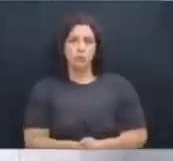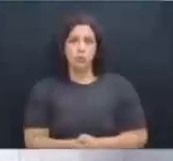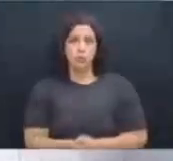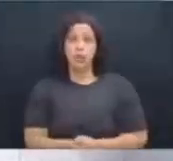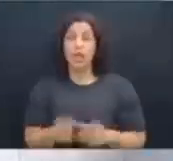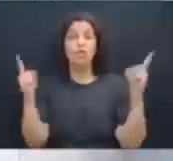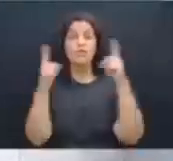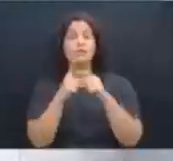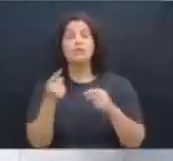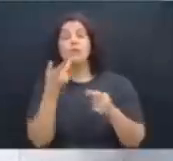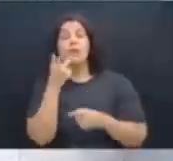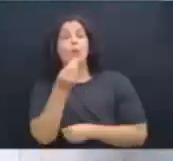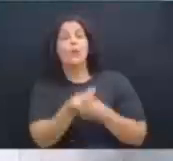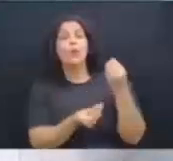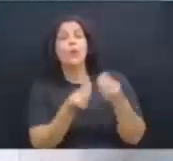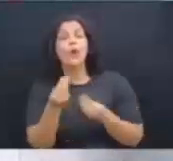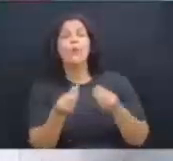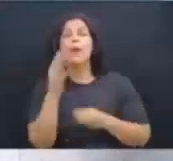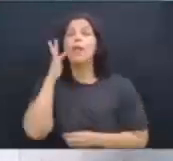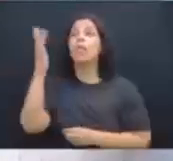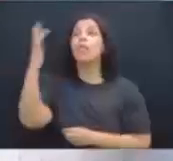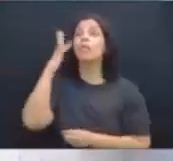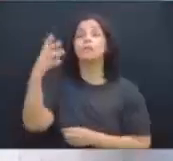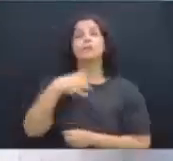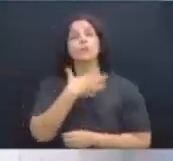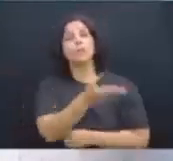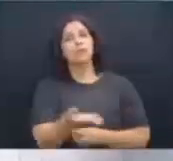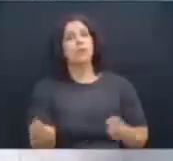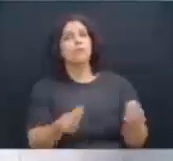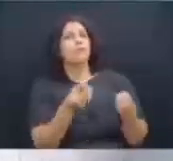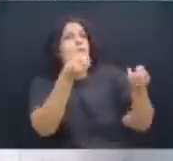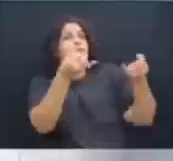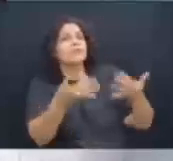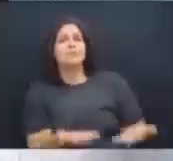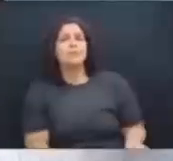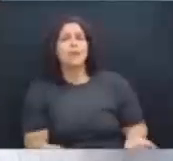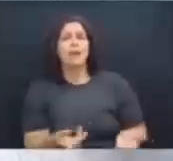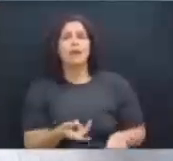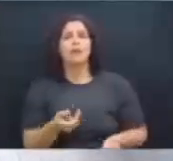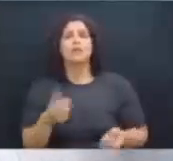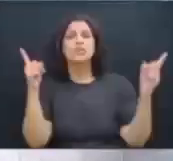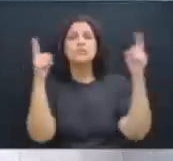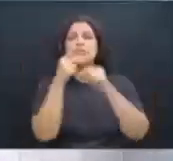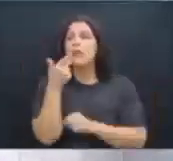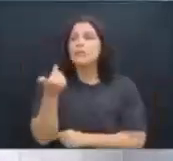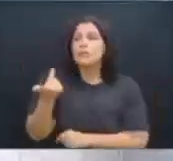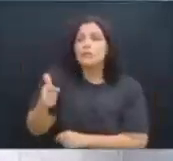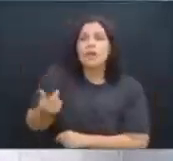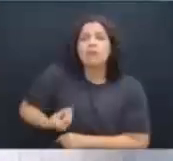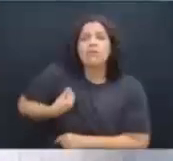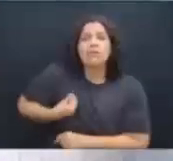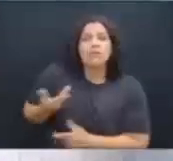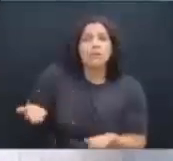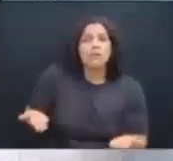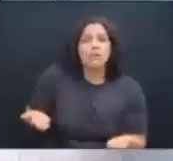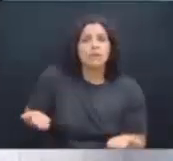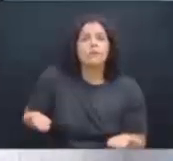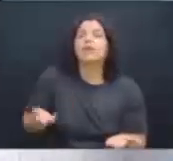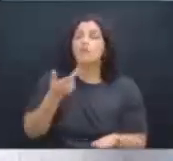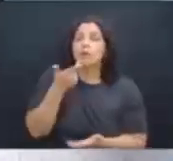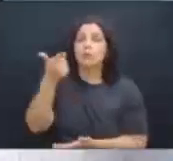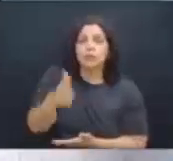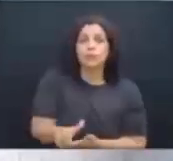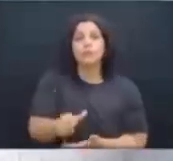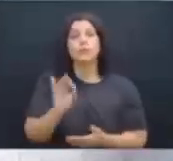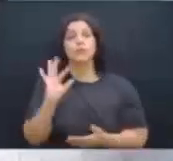é até difícil você rebater de tão fantasiosa que é. Porque é difícil você falar sobre o que não existe. E volto a dizer,